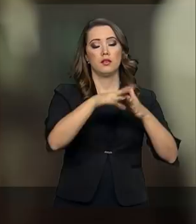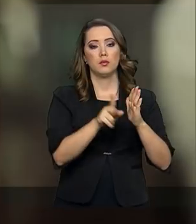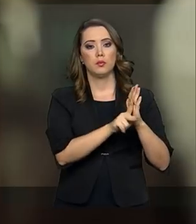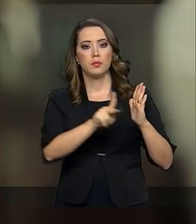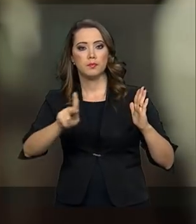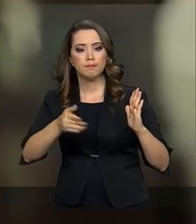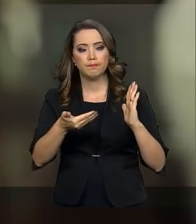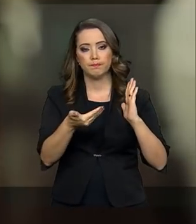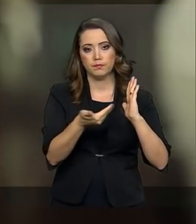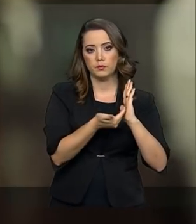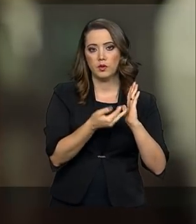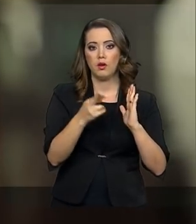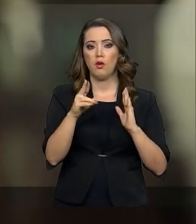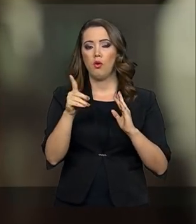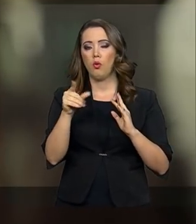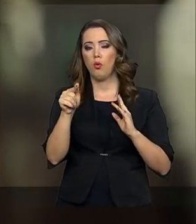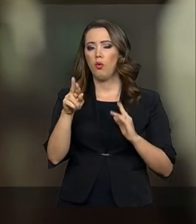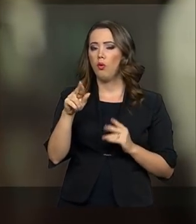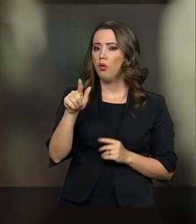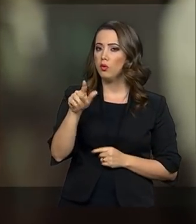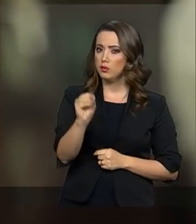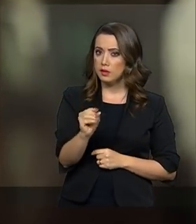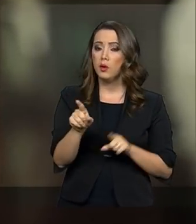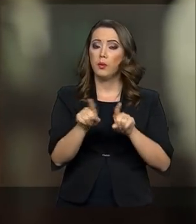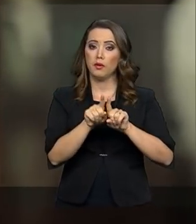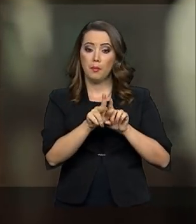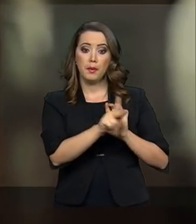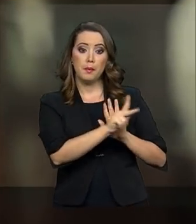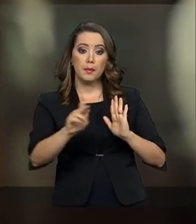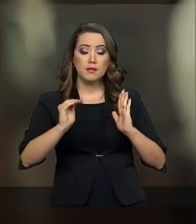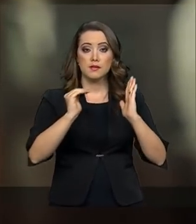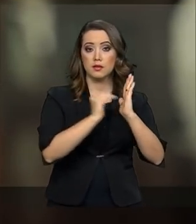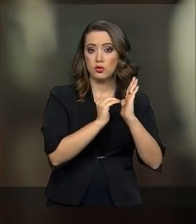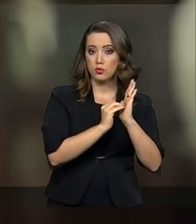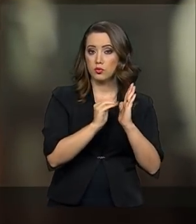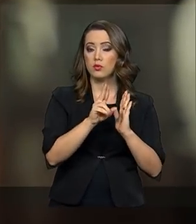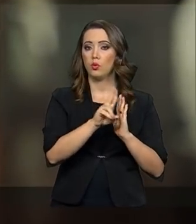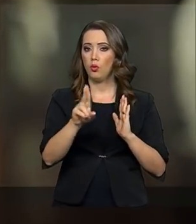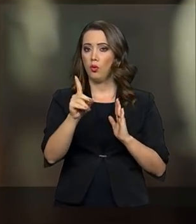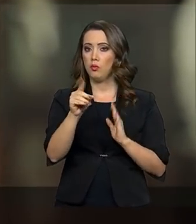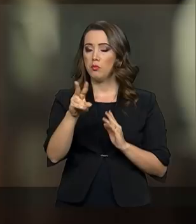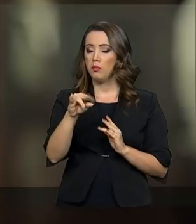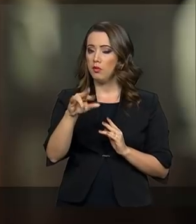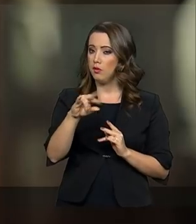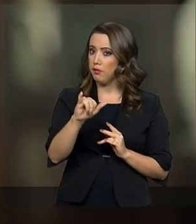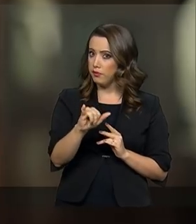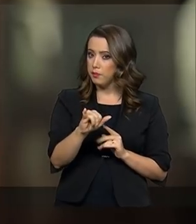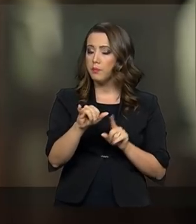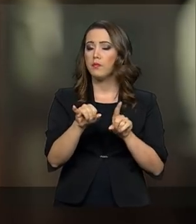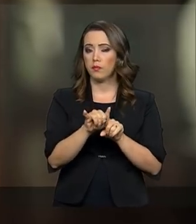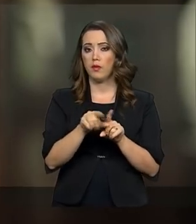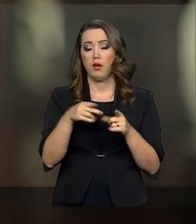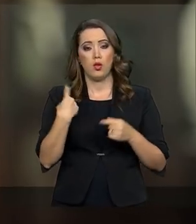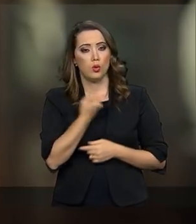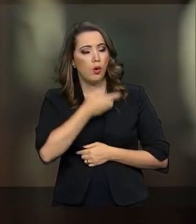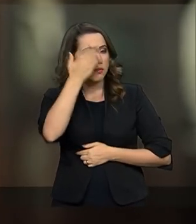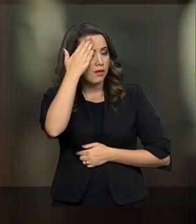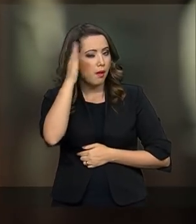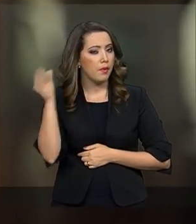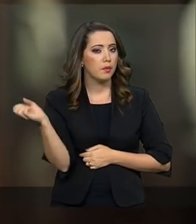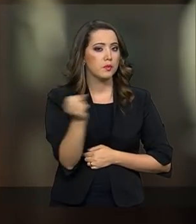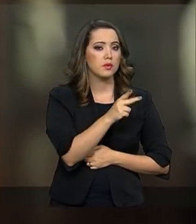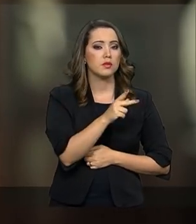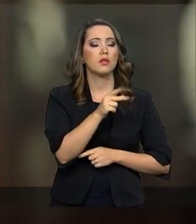presidentes da Câmara, Rodrigo Maia, e do Senado, Davi Alcolumbre. Nós sabemos que a nova